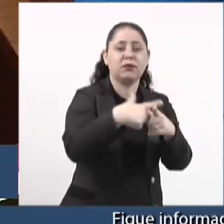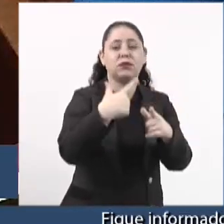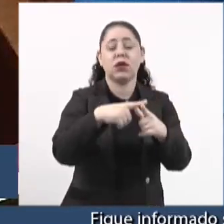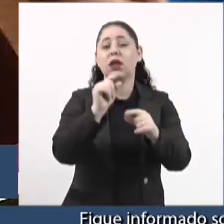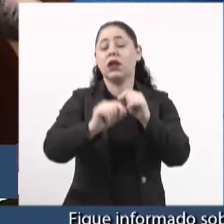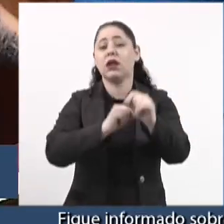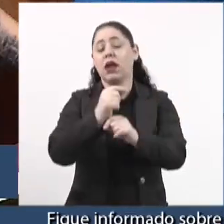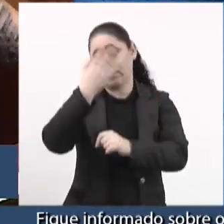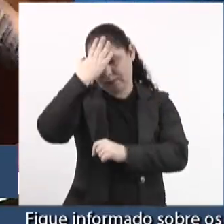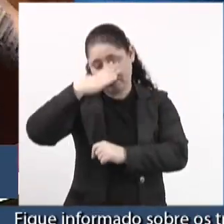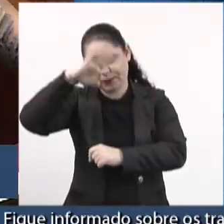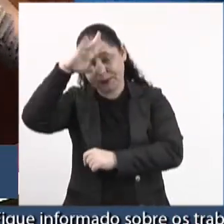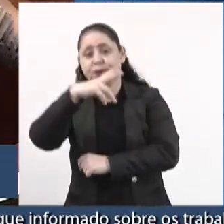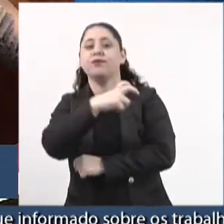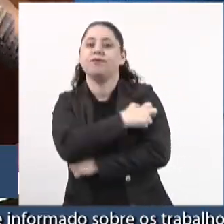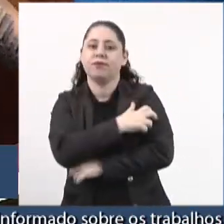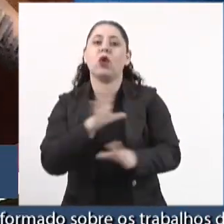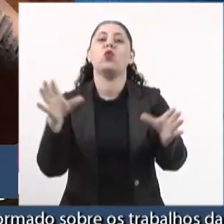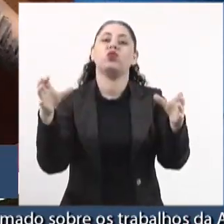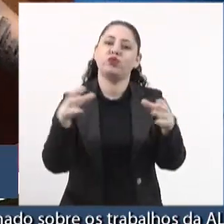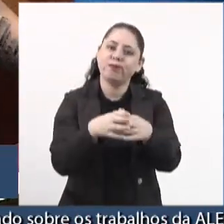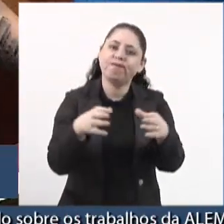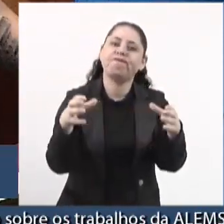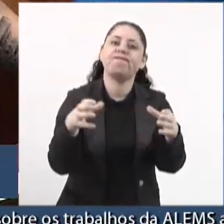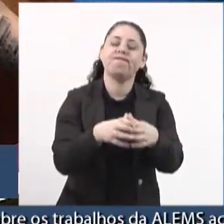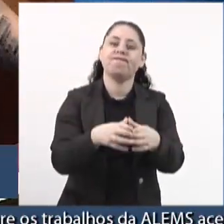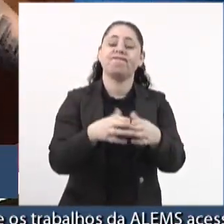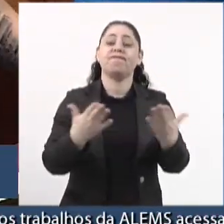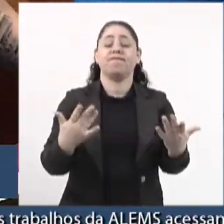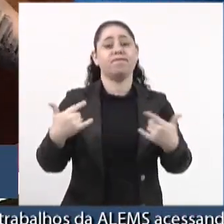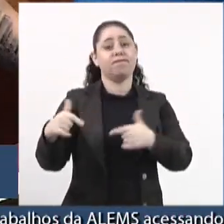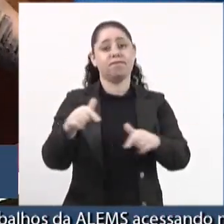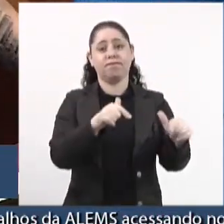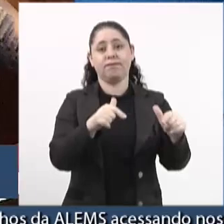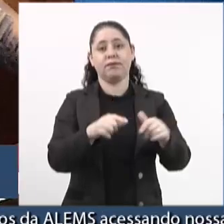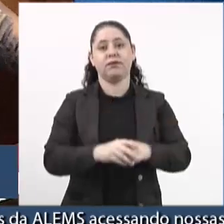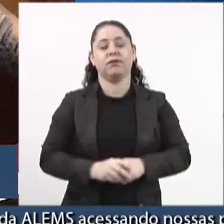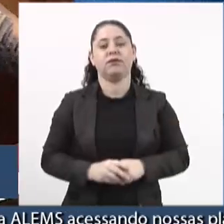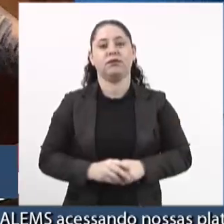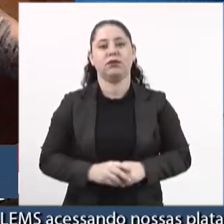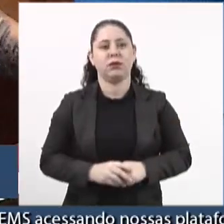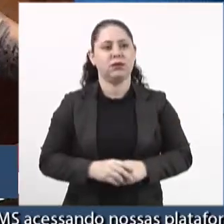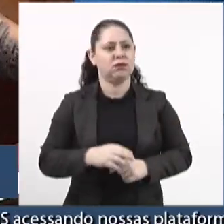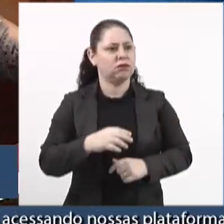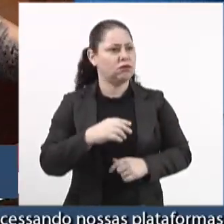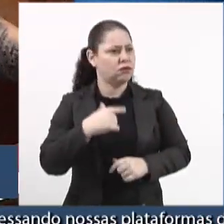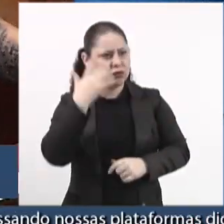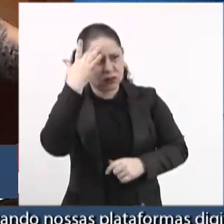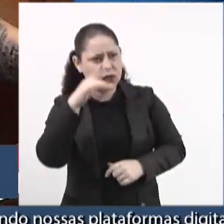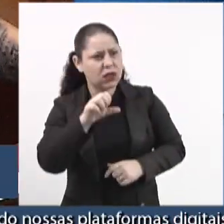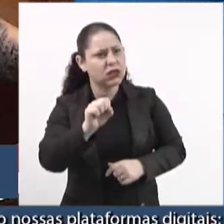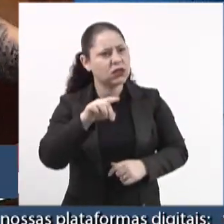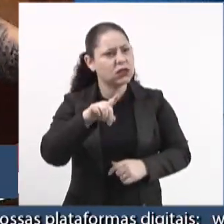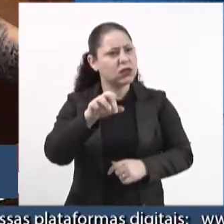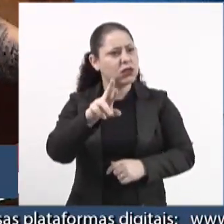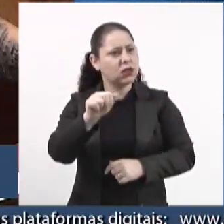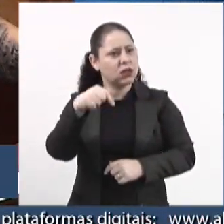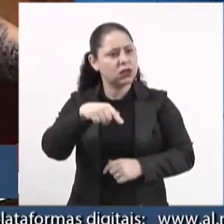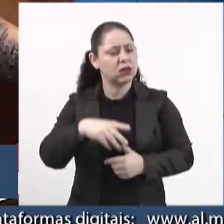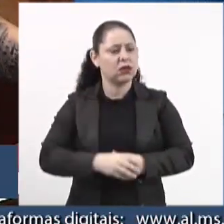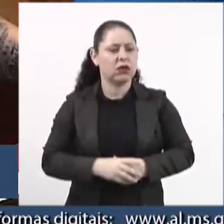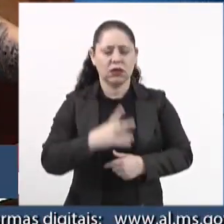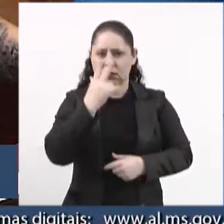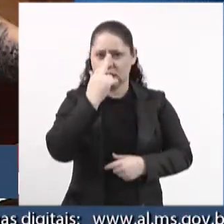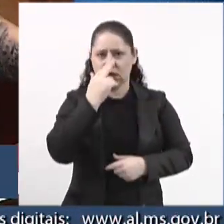Quem estava à frente da vacinação? A enfermagem. Nem sei se a Sandra está aqui, que acho que a